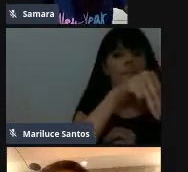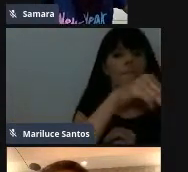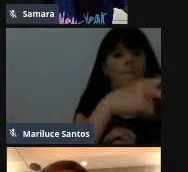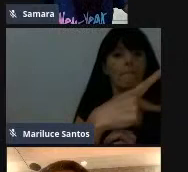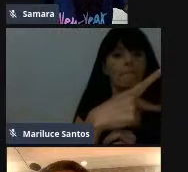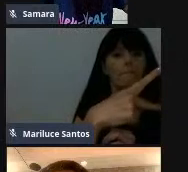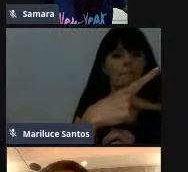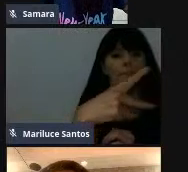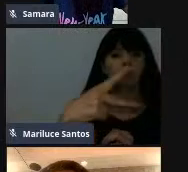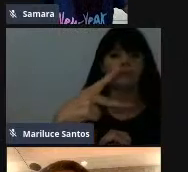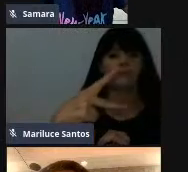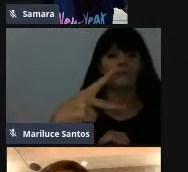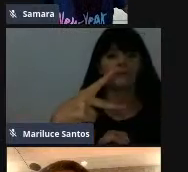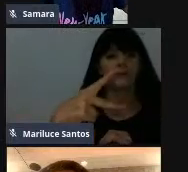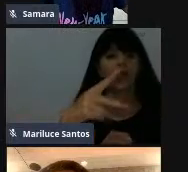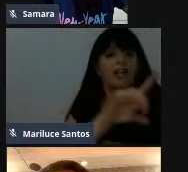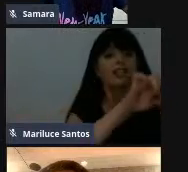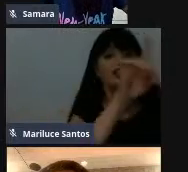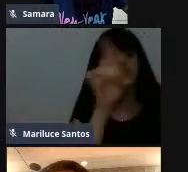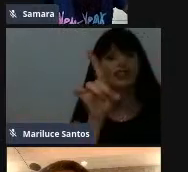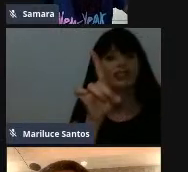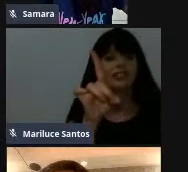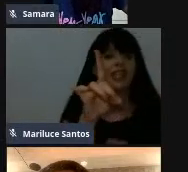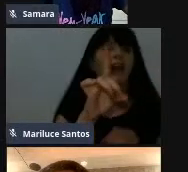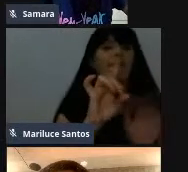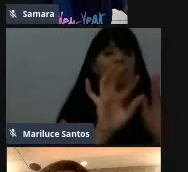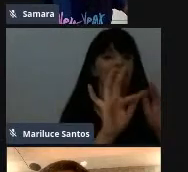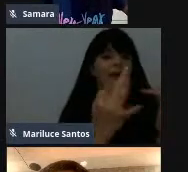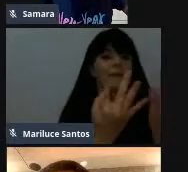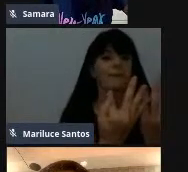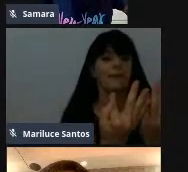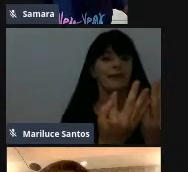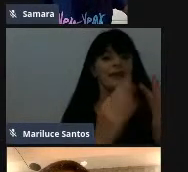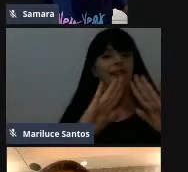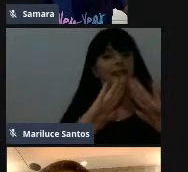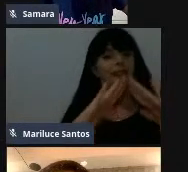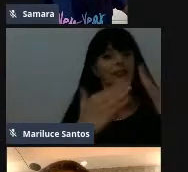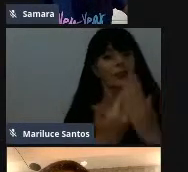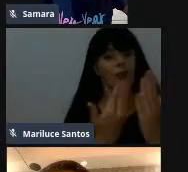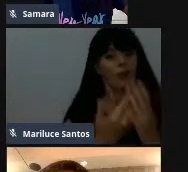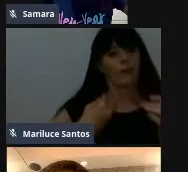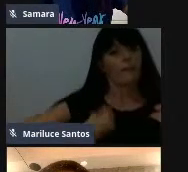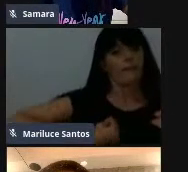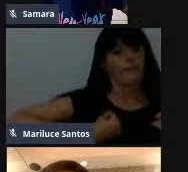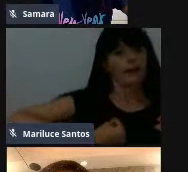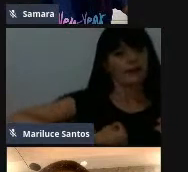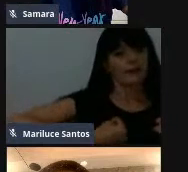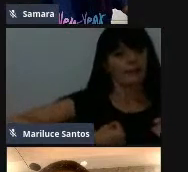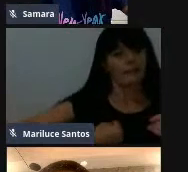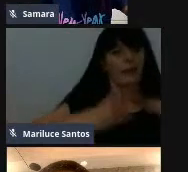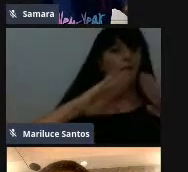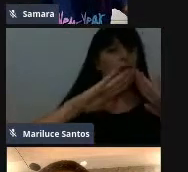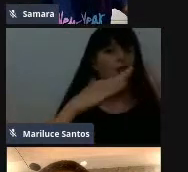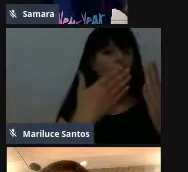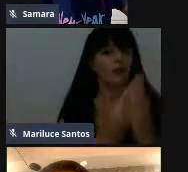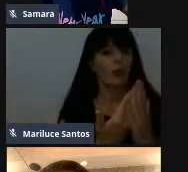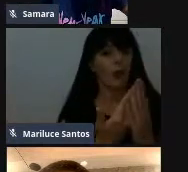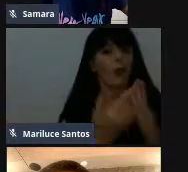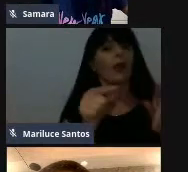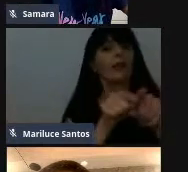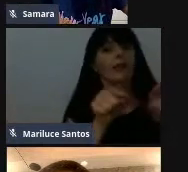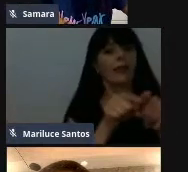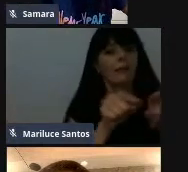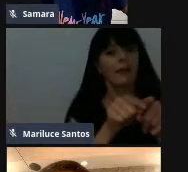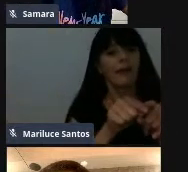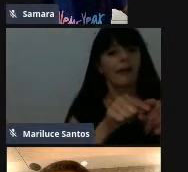Dia da Família na Escola. Com participação da Comunidade Escolar e Sarau